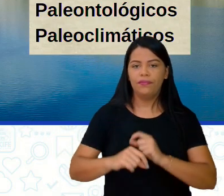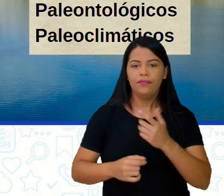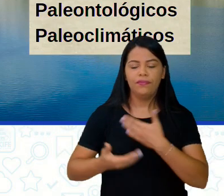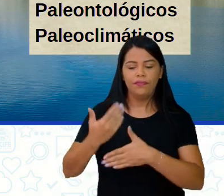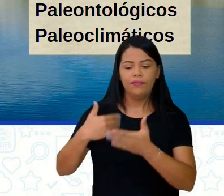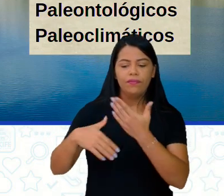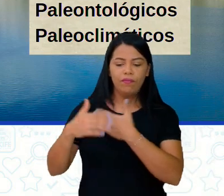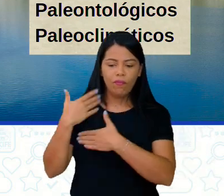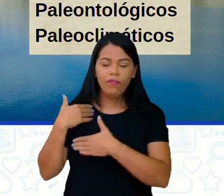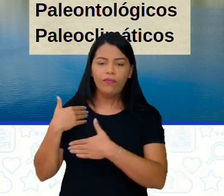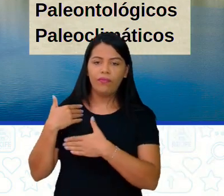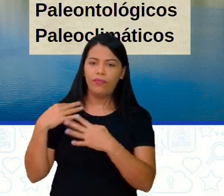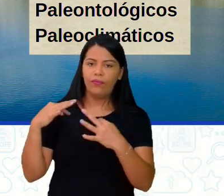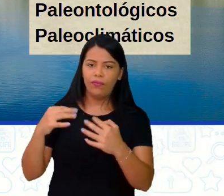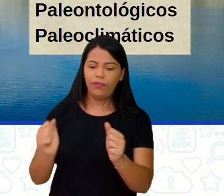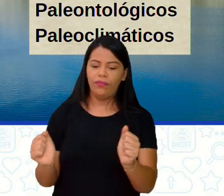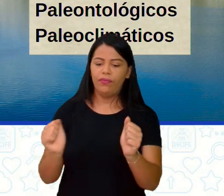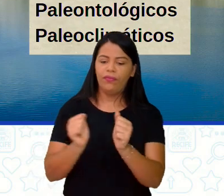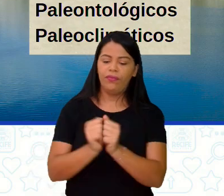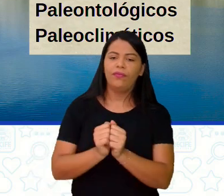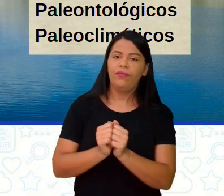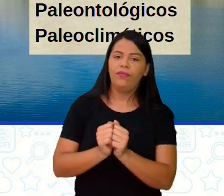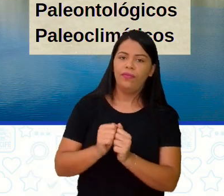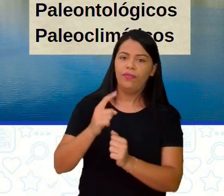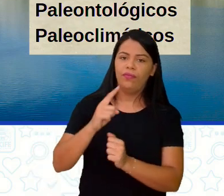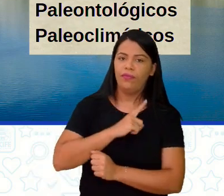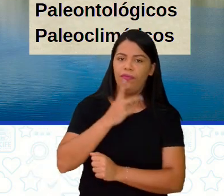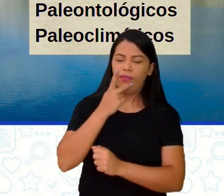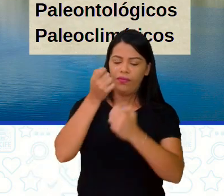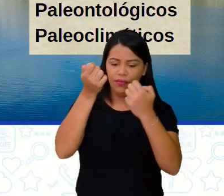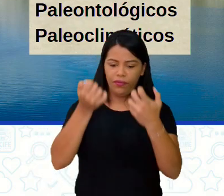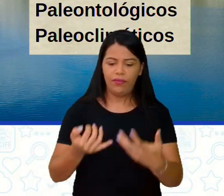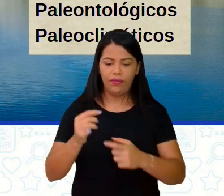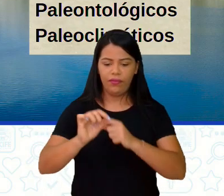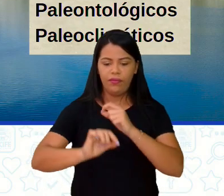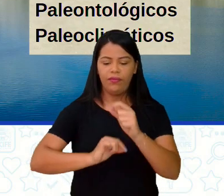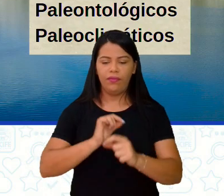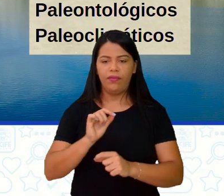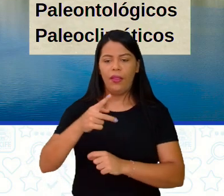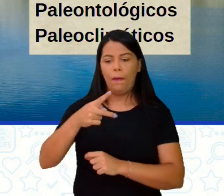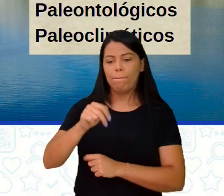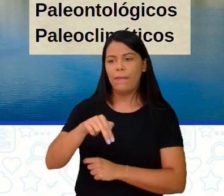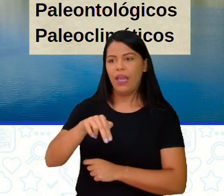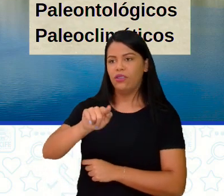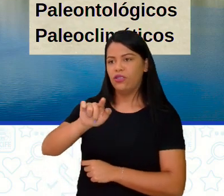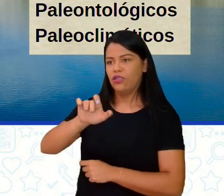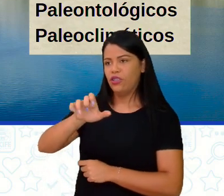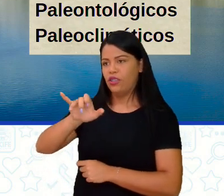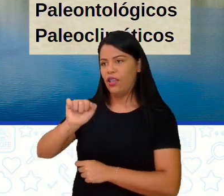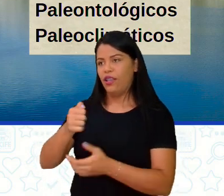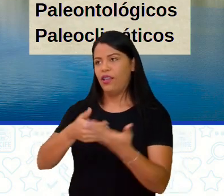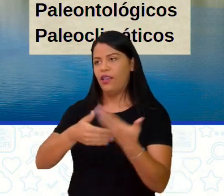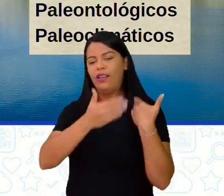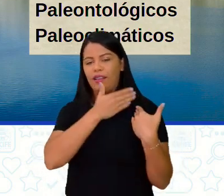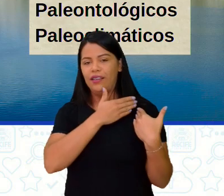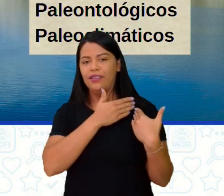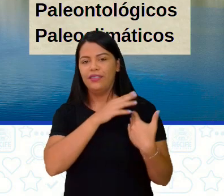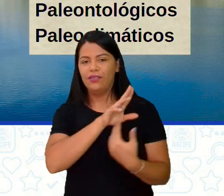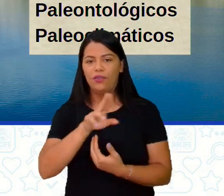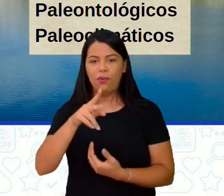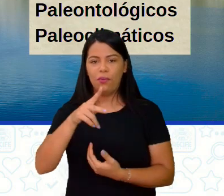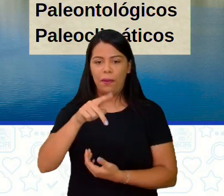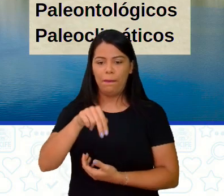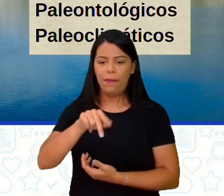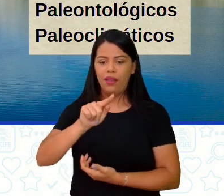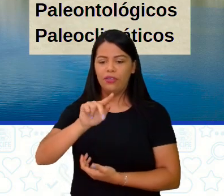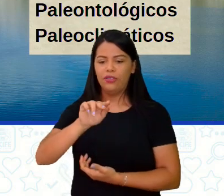bem juntinhos, coladinhos, né? Que a gente chamava de Pangeia, né? Eita! Mas aí, esses